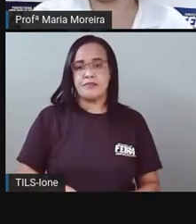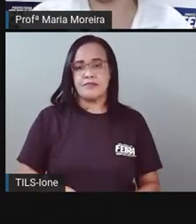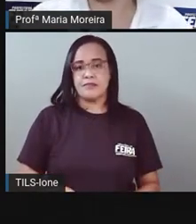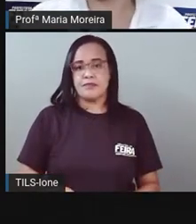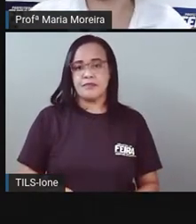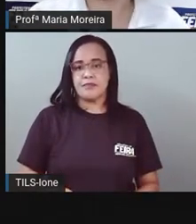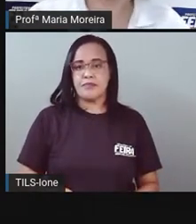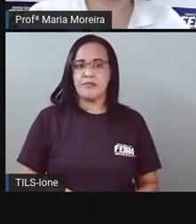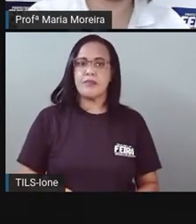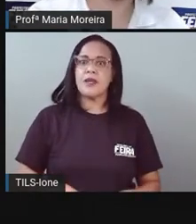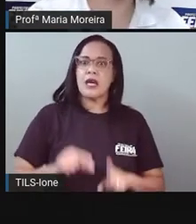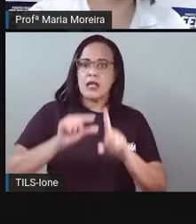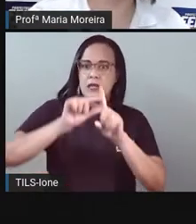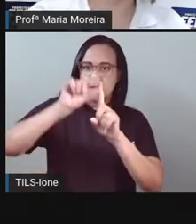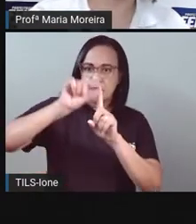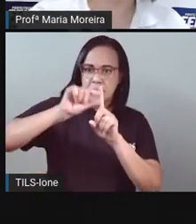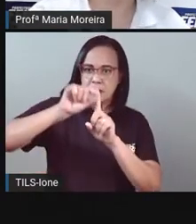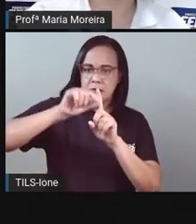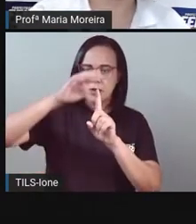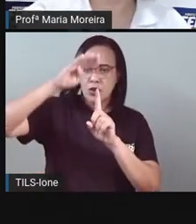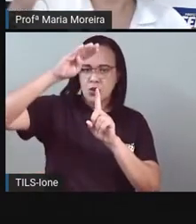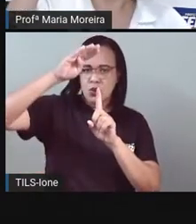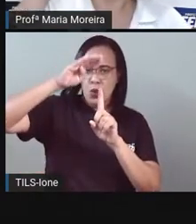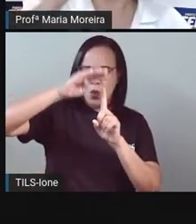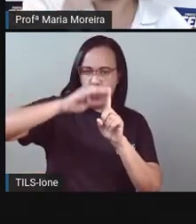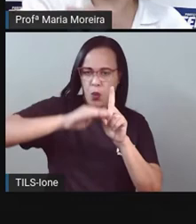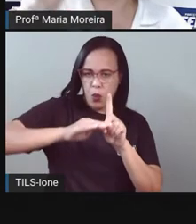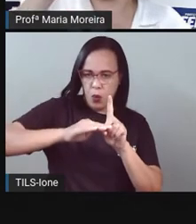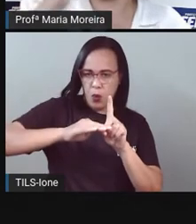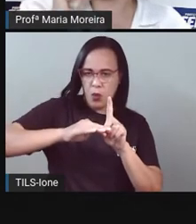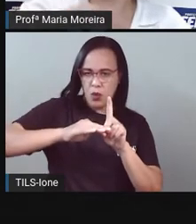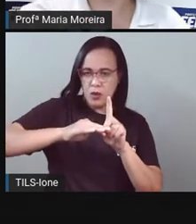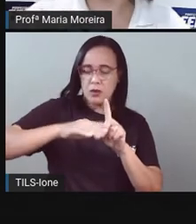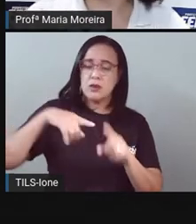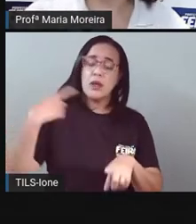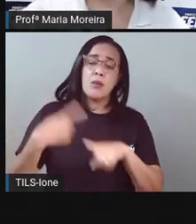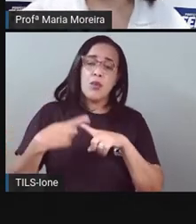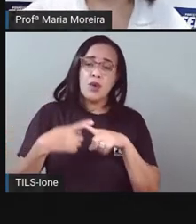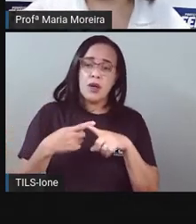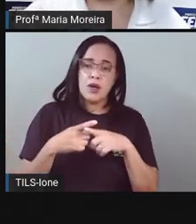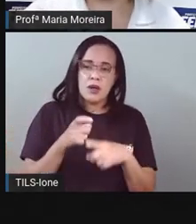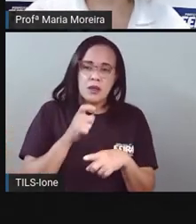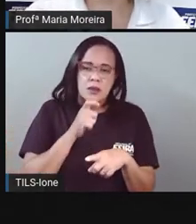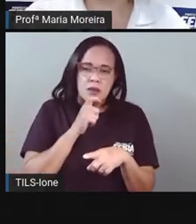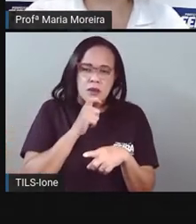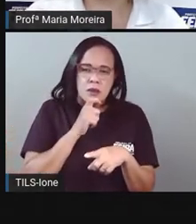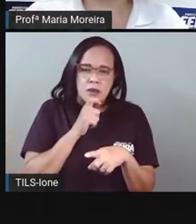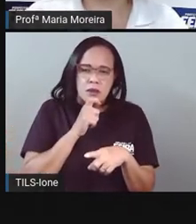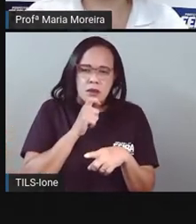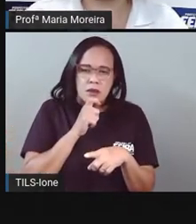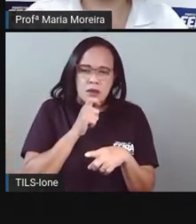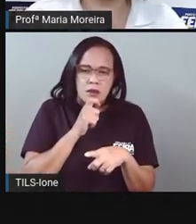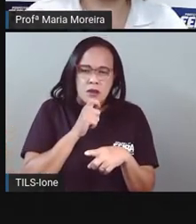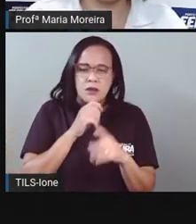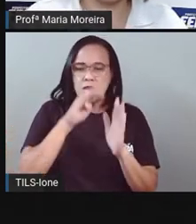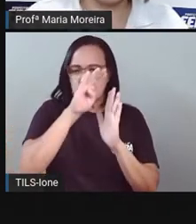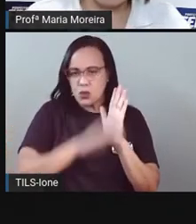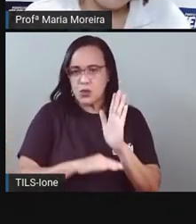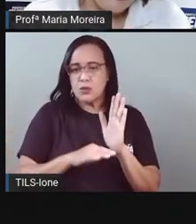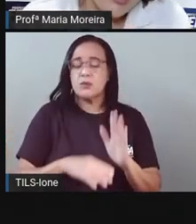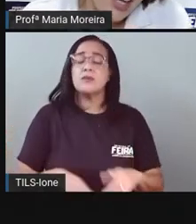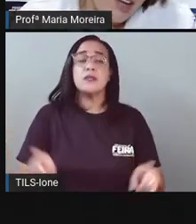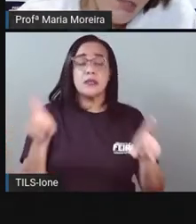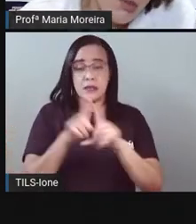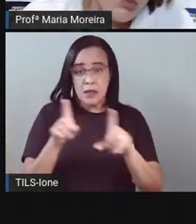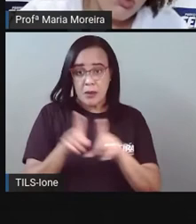Uma queda Ou seja, a temperatura no inverno Ela é baixa Ela é menor E a atuação de frentes frias Que